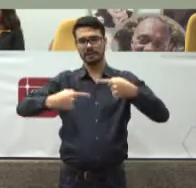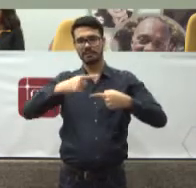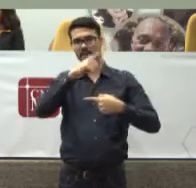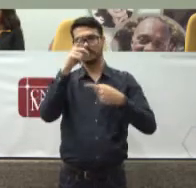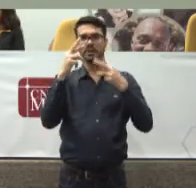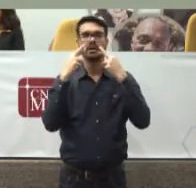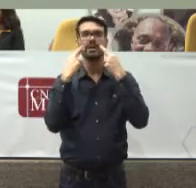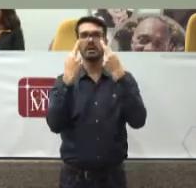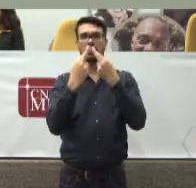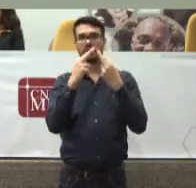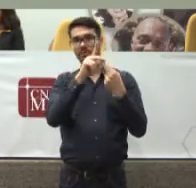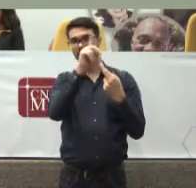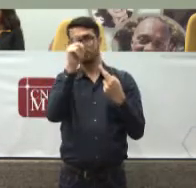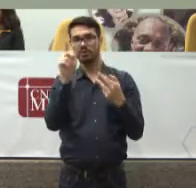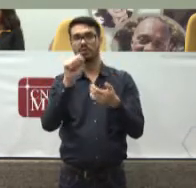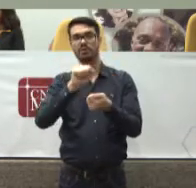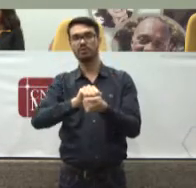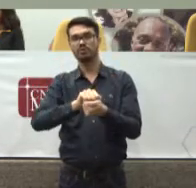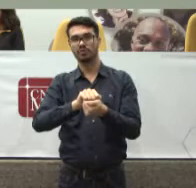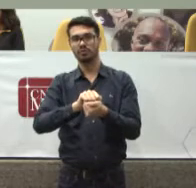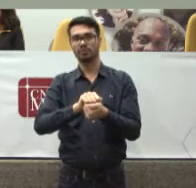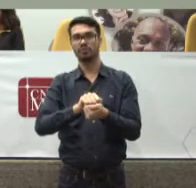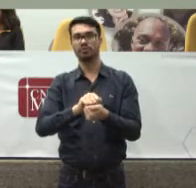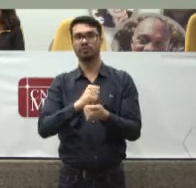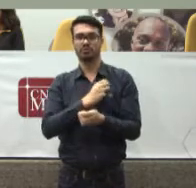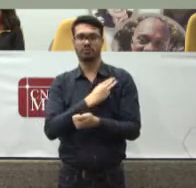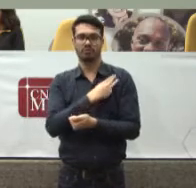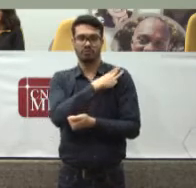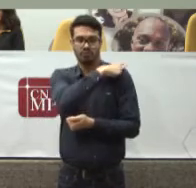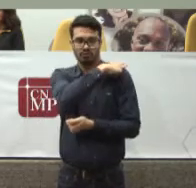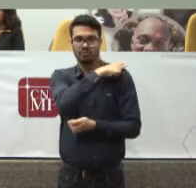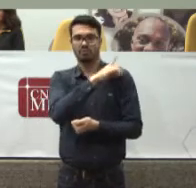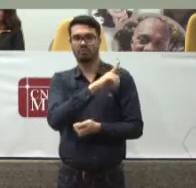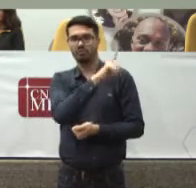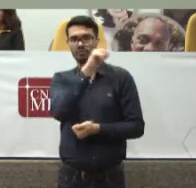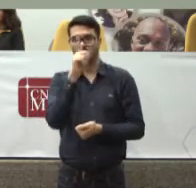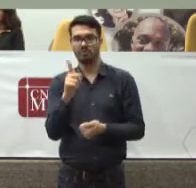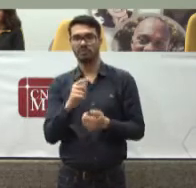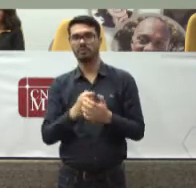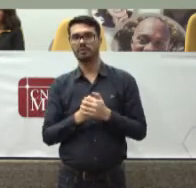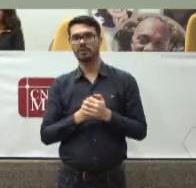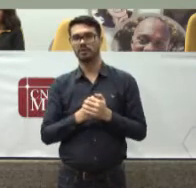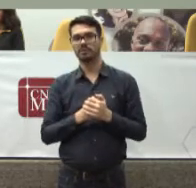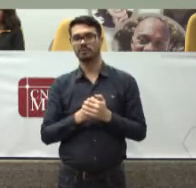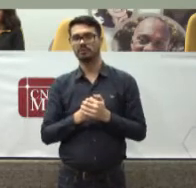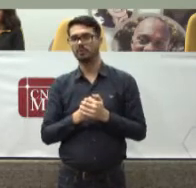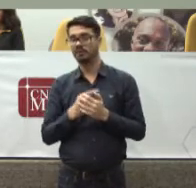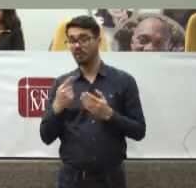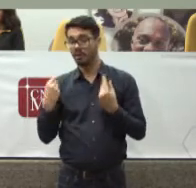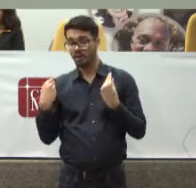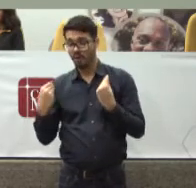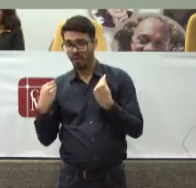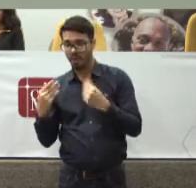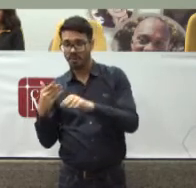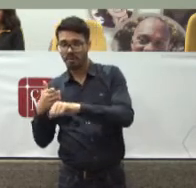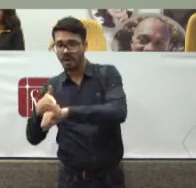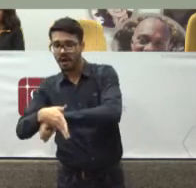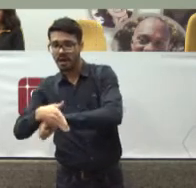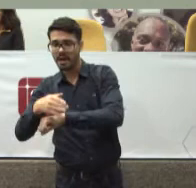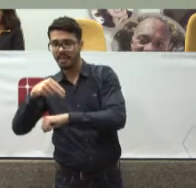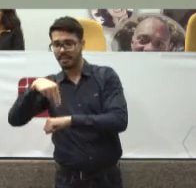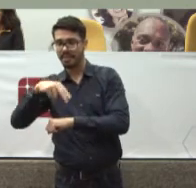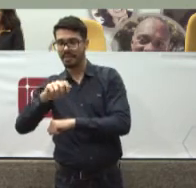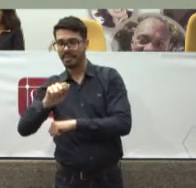De trabalho Com magistrados Uma forma De acessar Esta Este Núcleo De